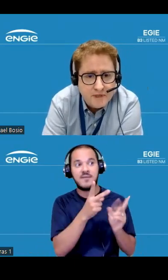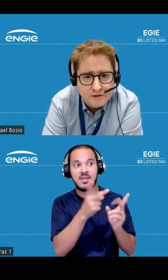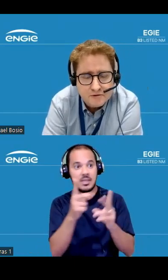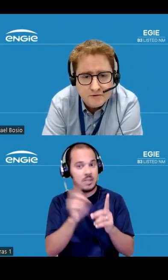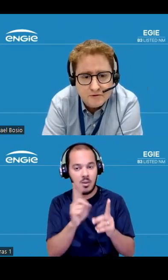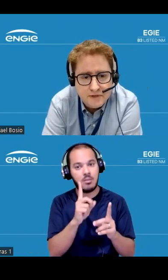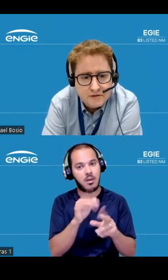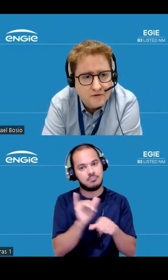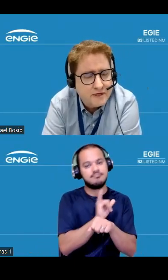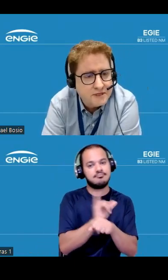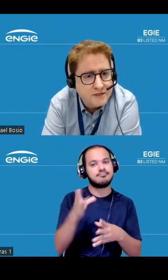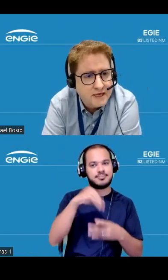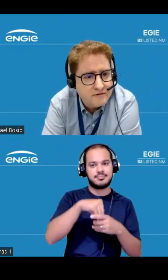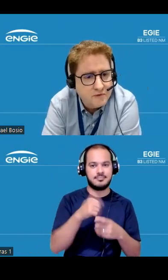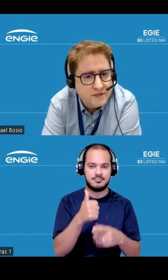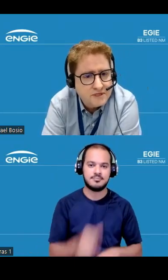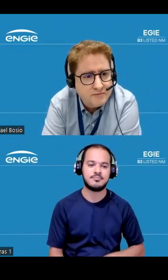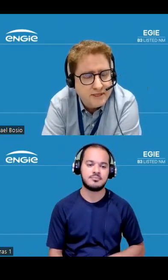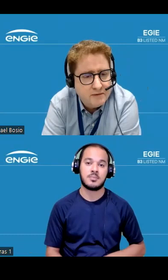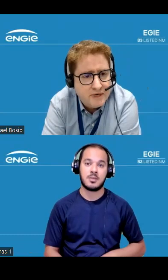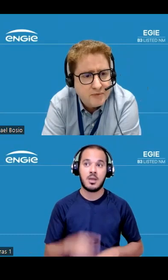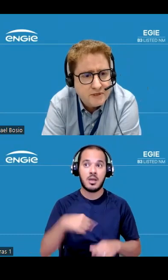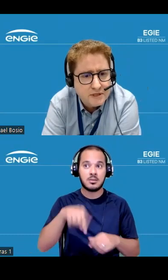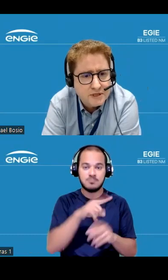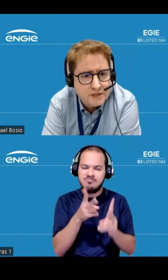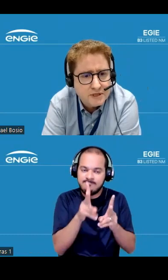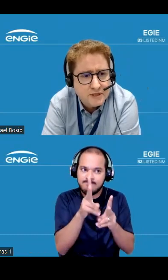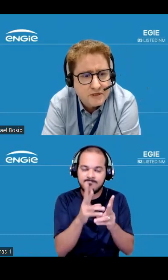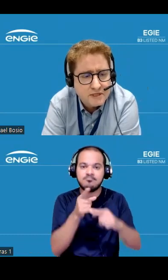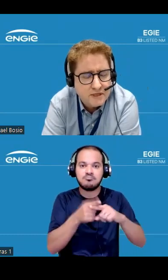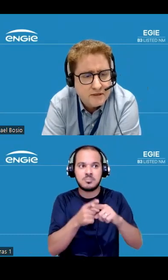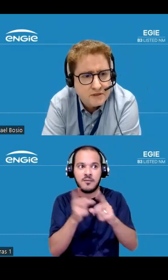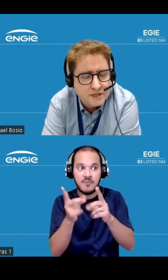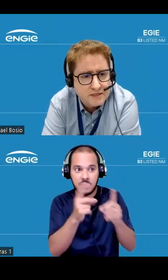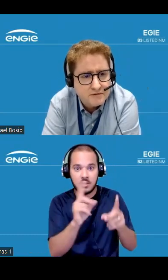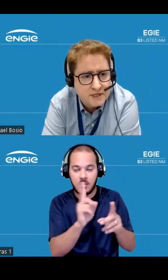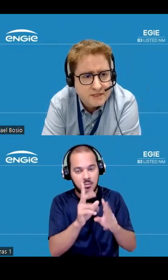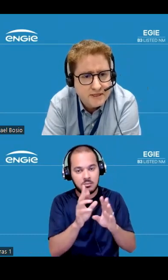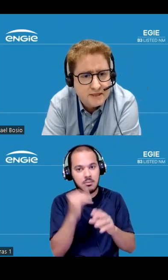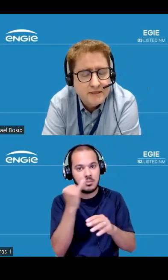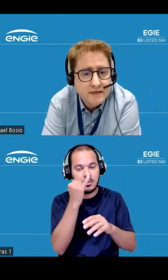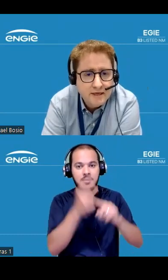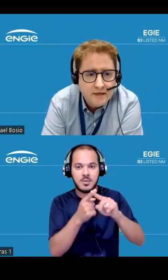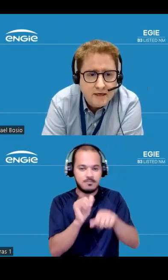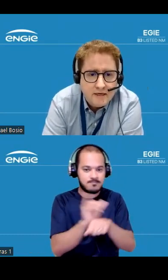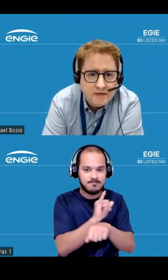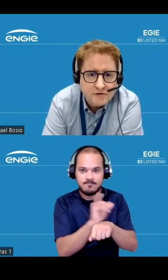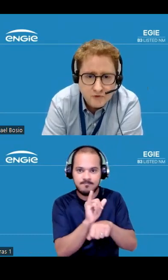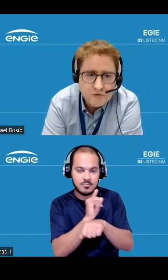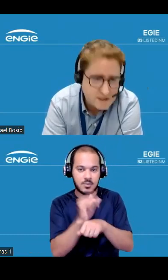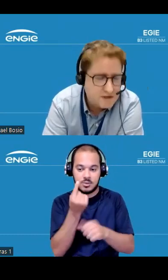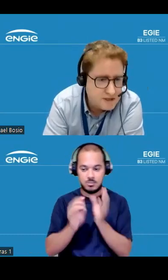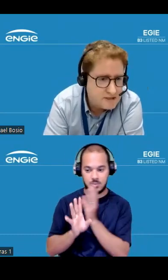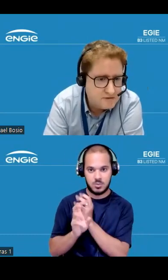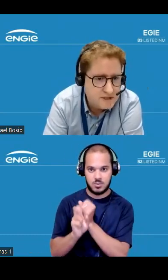e isso é algo que a gente leva com muita disciplina para proteger a nossa geração de receita aí dentro